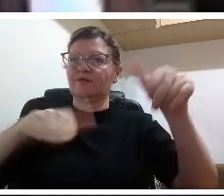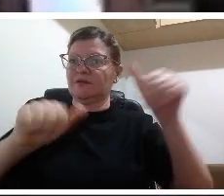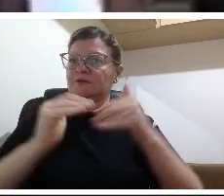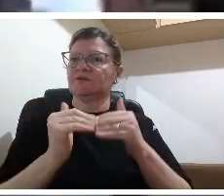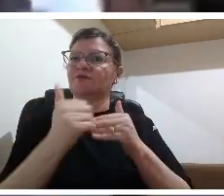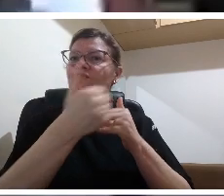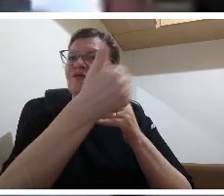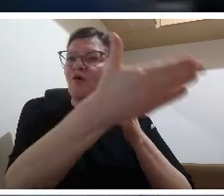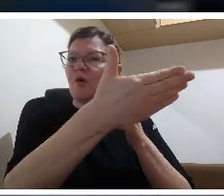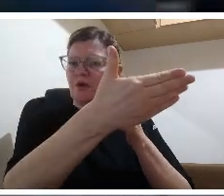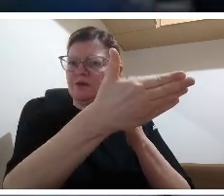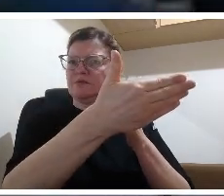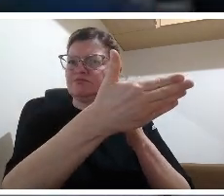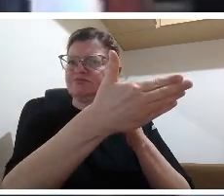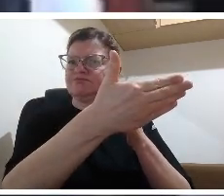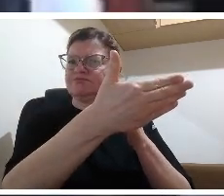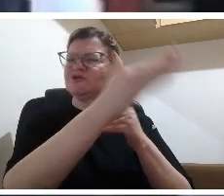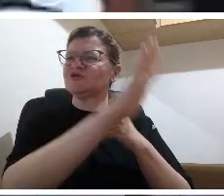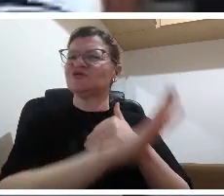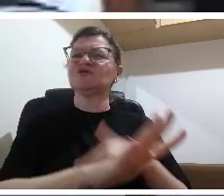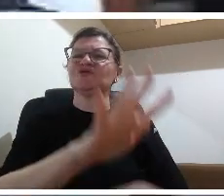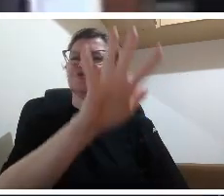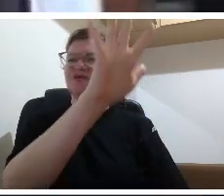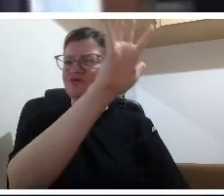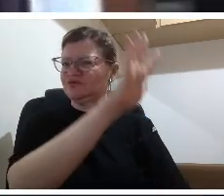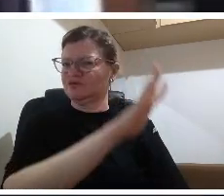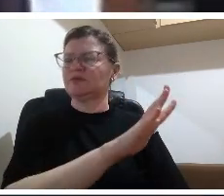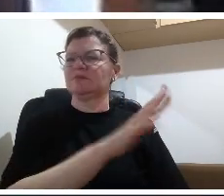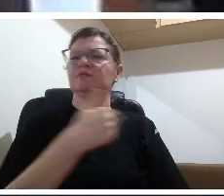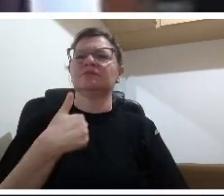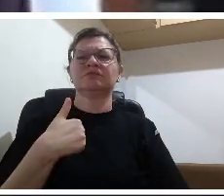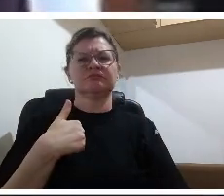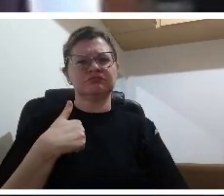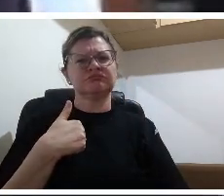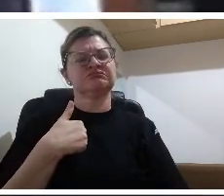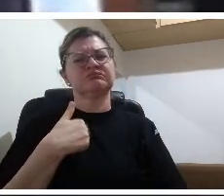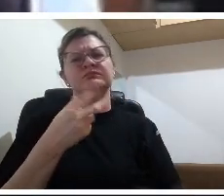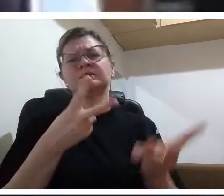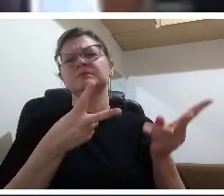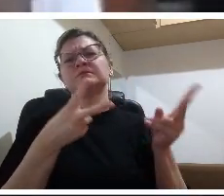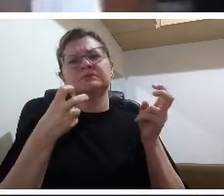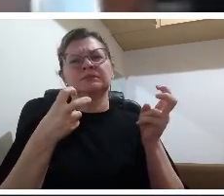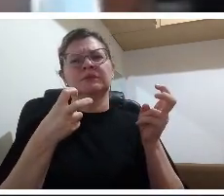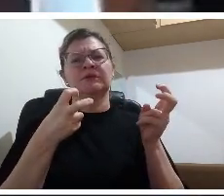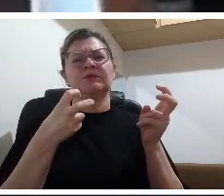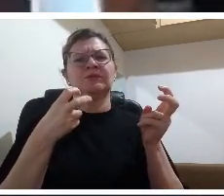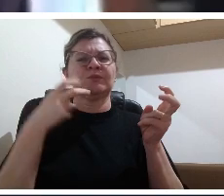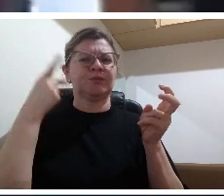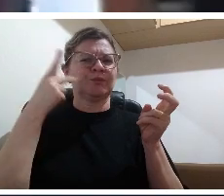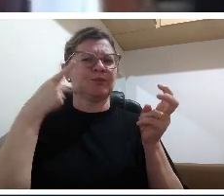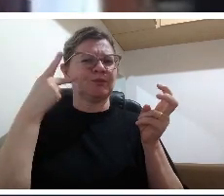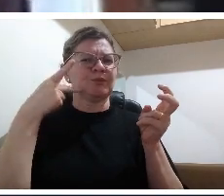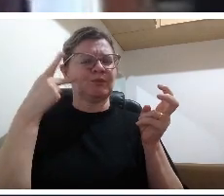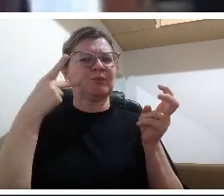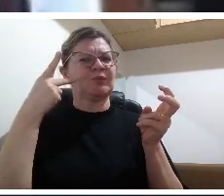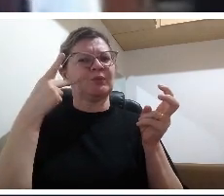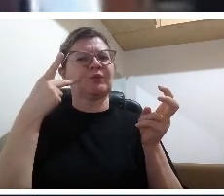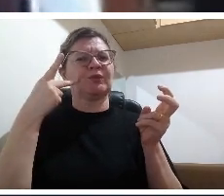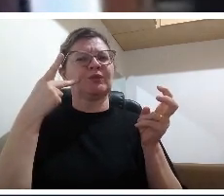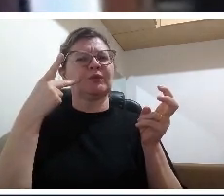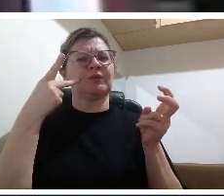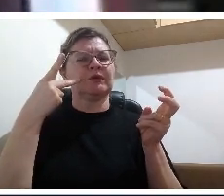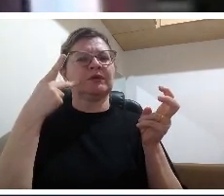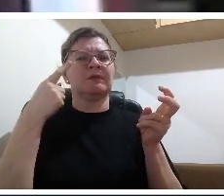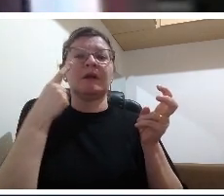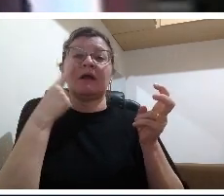amplo o que se faz em nível dos diversos graus de ensino em nível estadual municipal